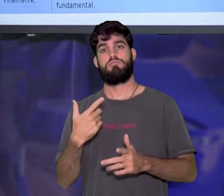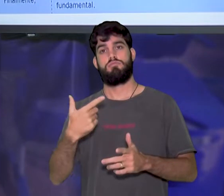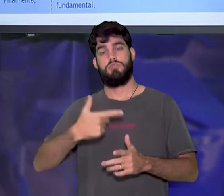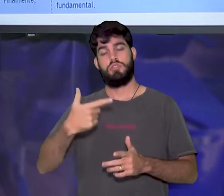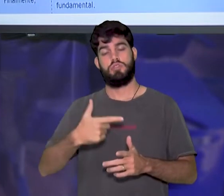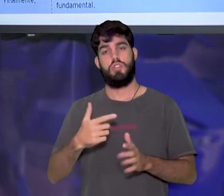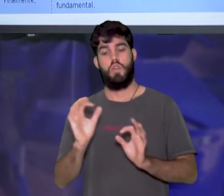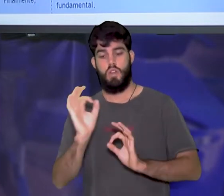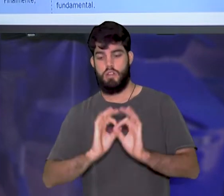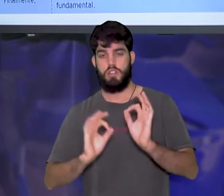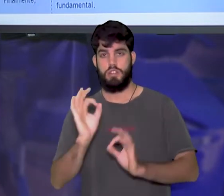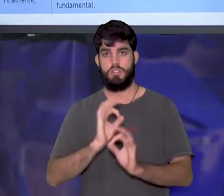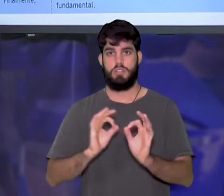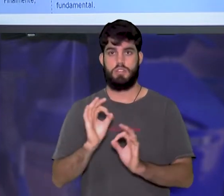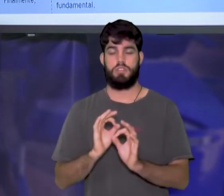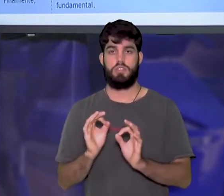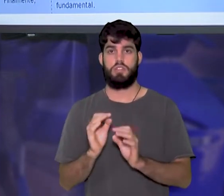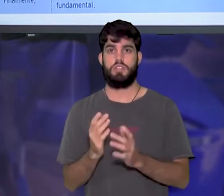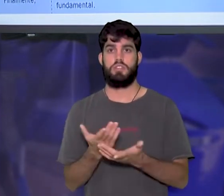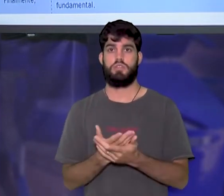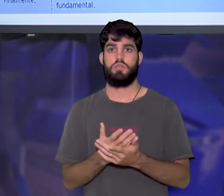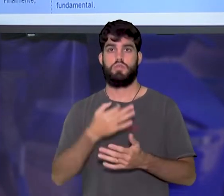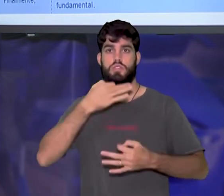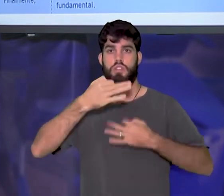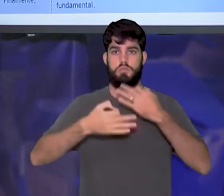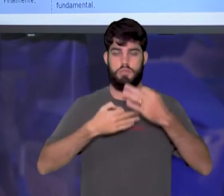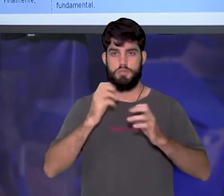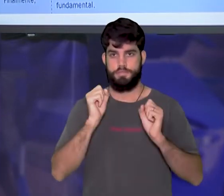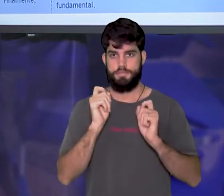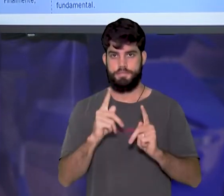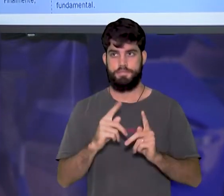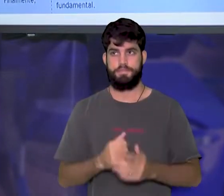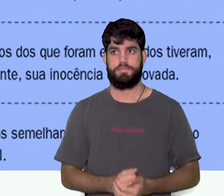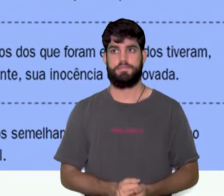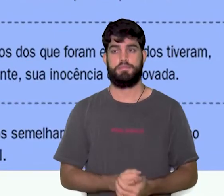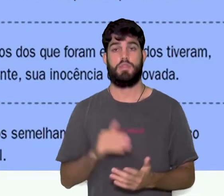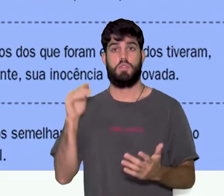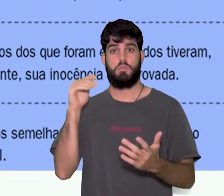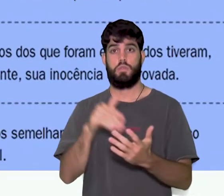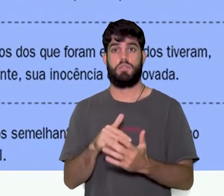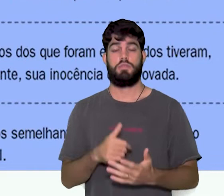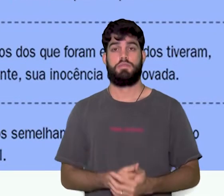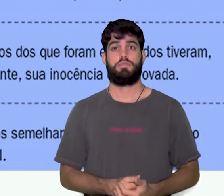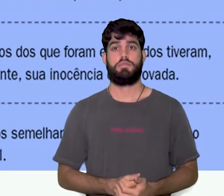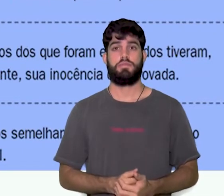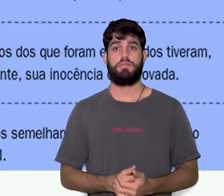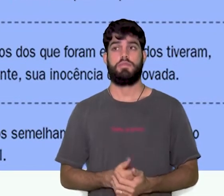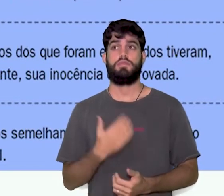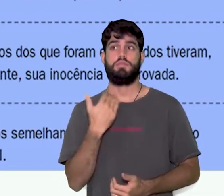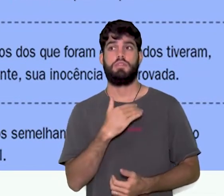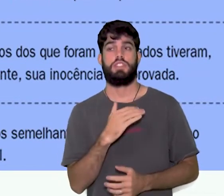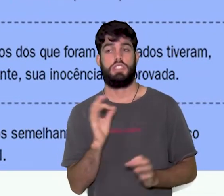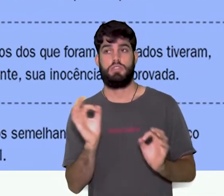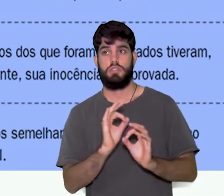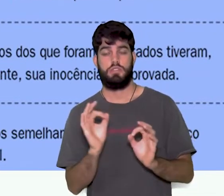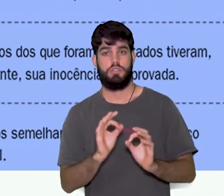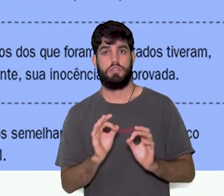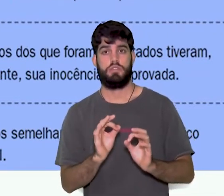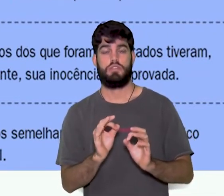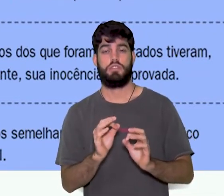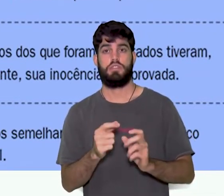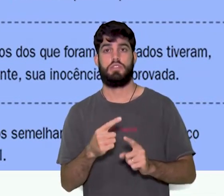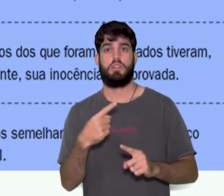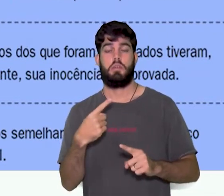de organização dos argumentos. E, por último, a pena de morte não é solução para a